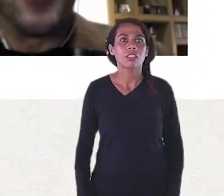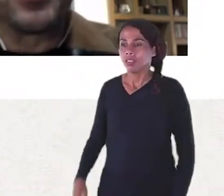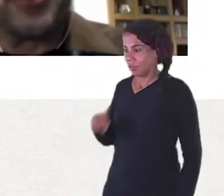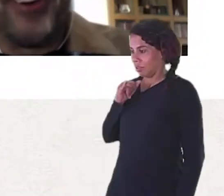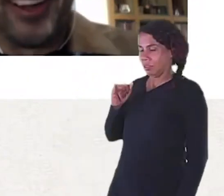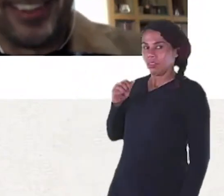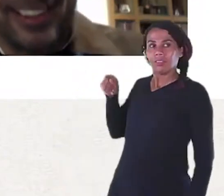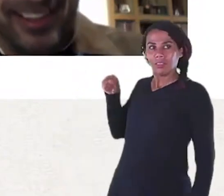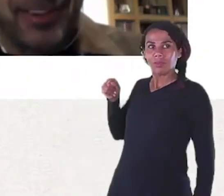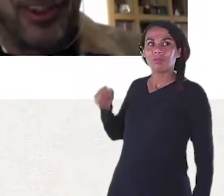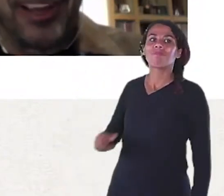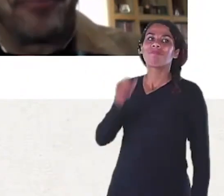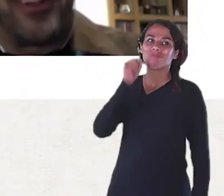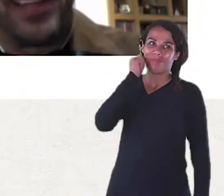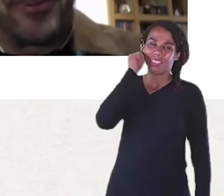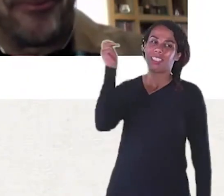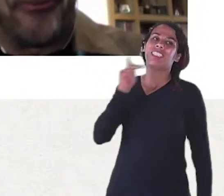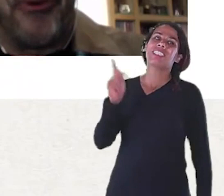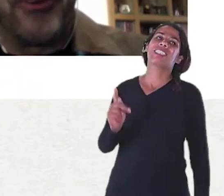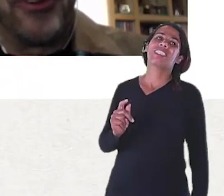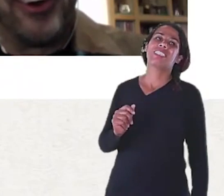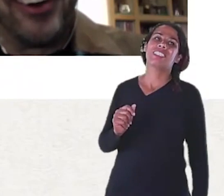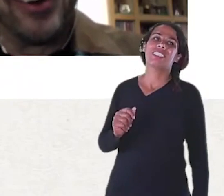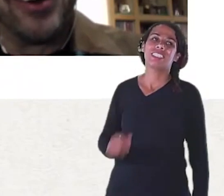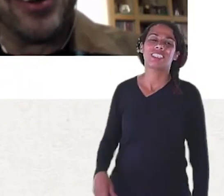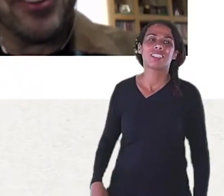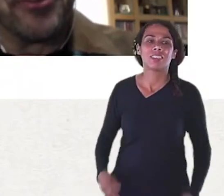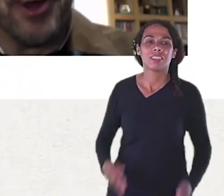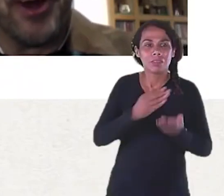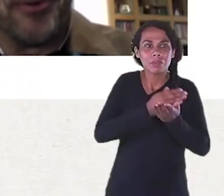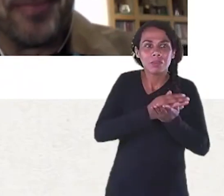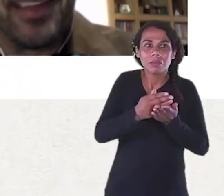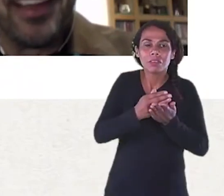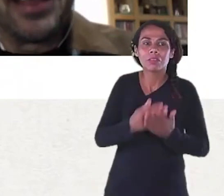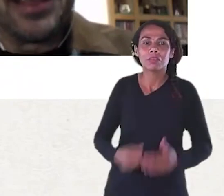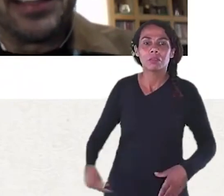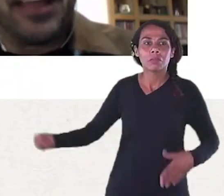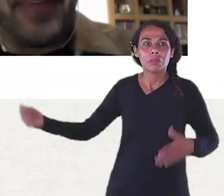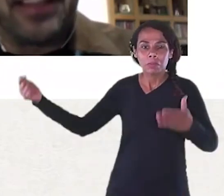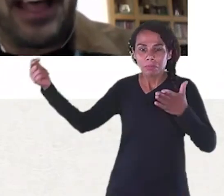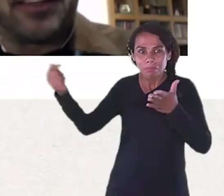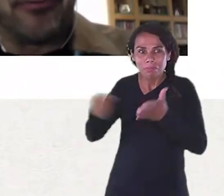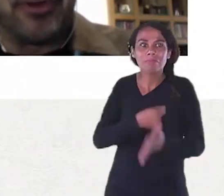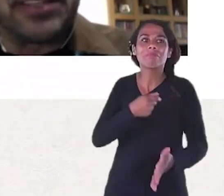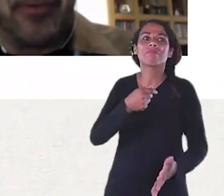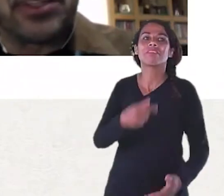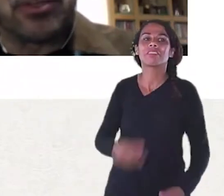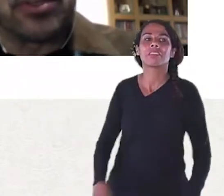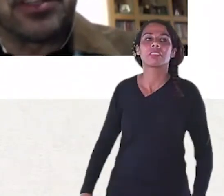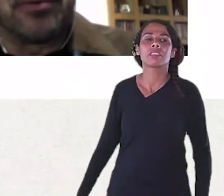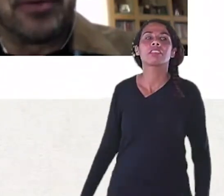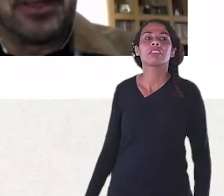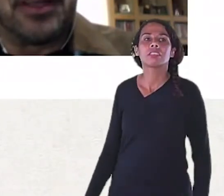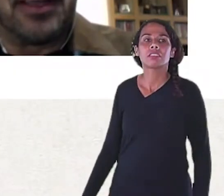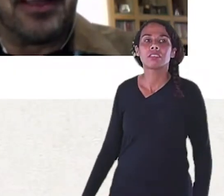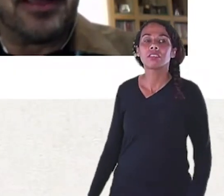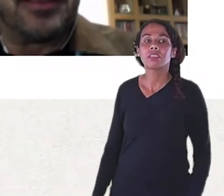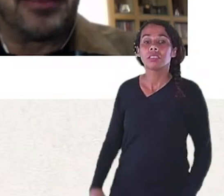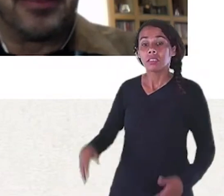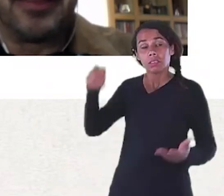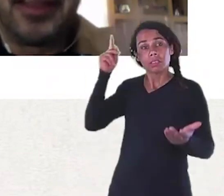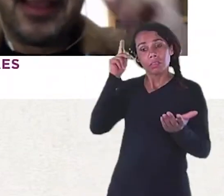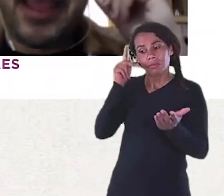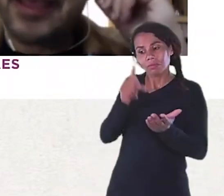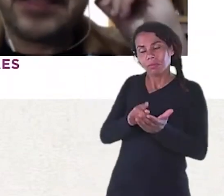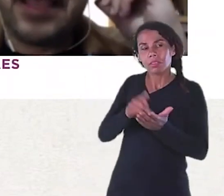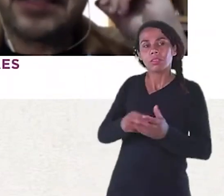Você já começou colocando polêmica, fogo no fogão. Pois é. Na verdade, Dijon, faz essa coisa o tempo inteiro,